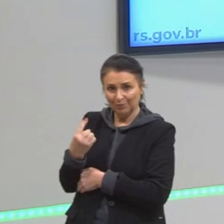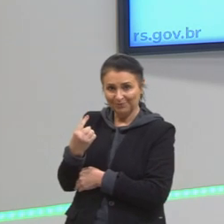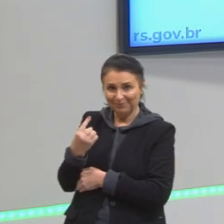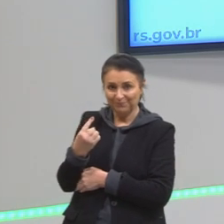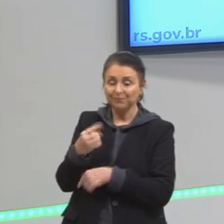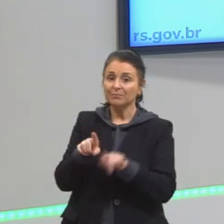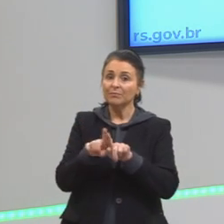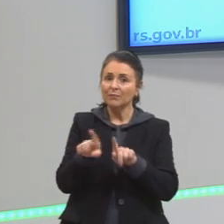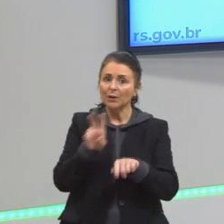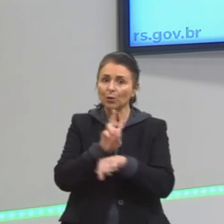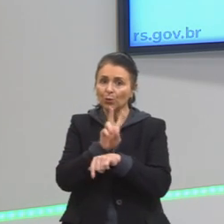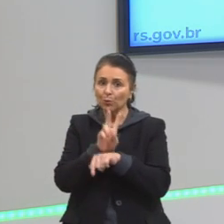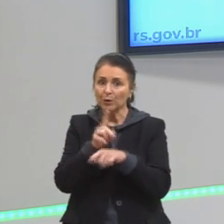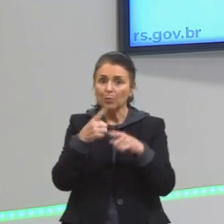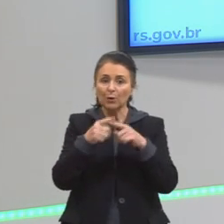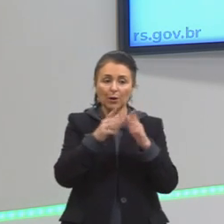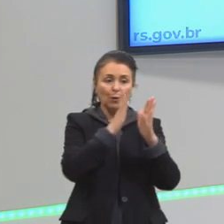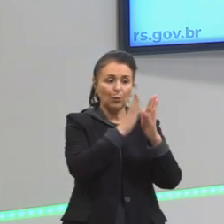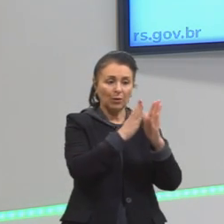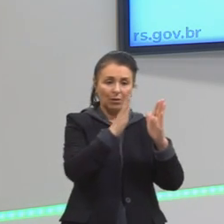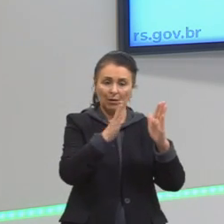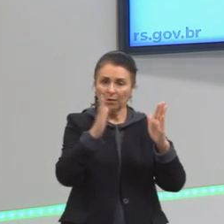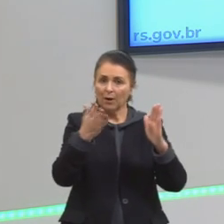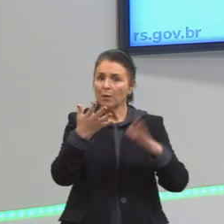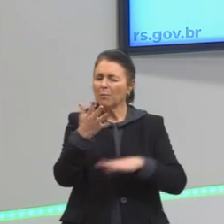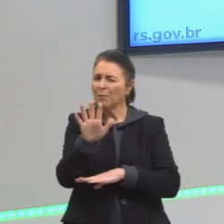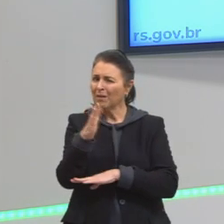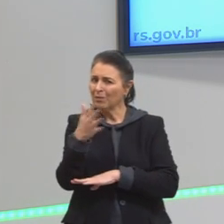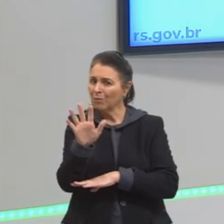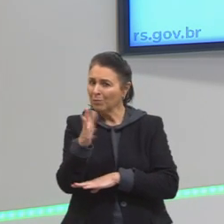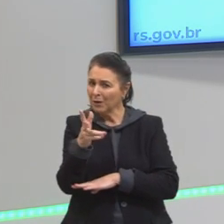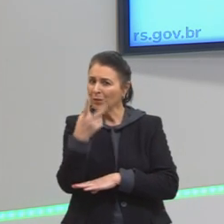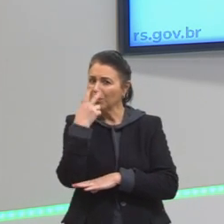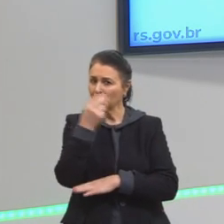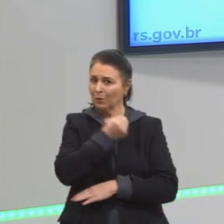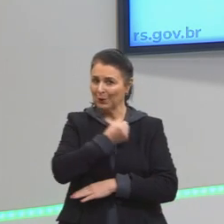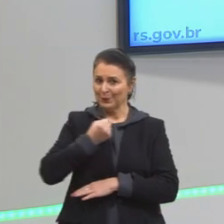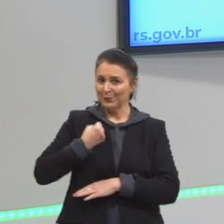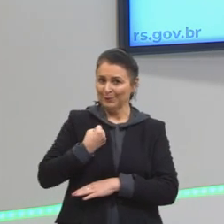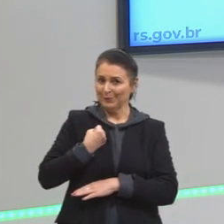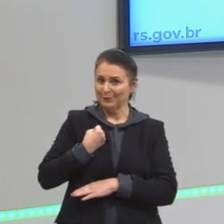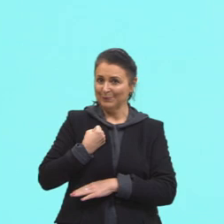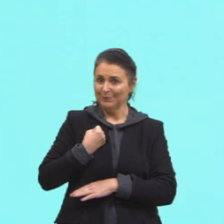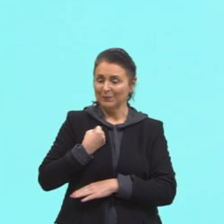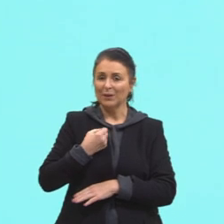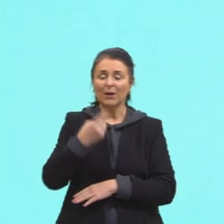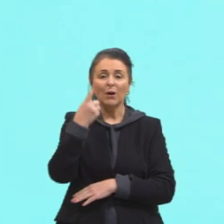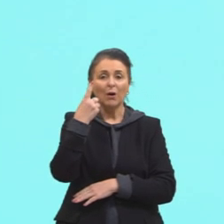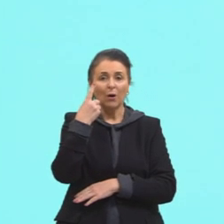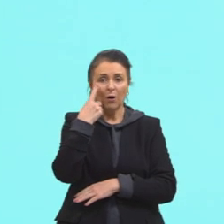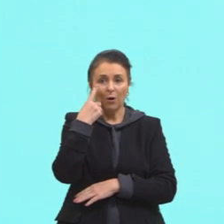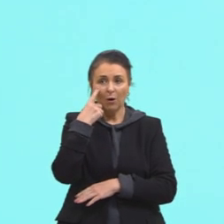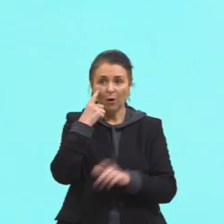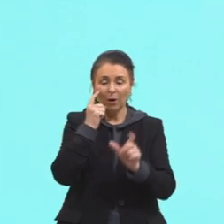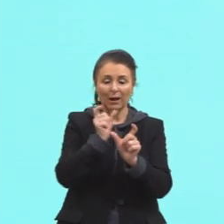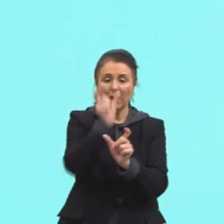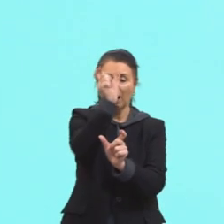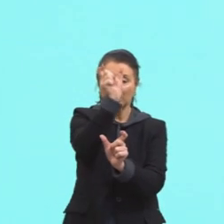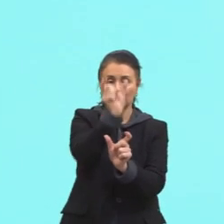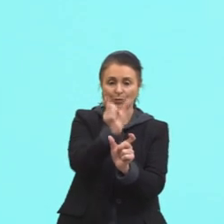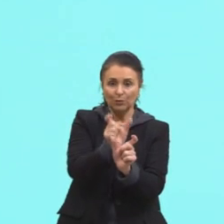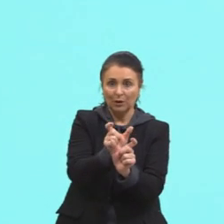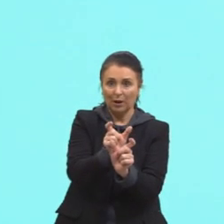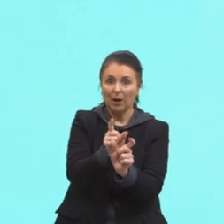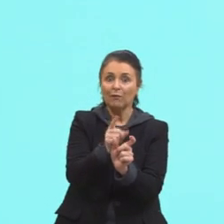variação, porque o intervalo, ele vai ficar sempre mais ou menos no mesmo valor, tá? Aqui, então, as colunas, elas estão em